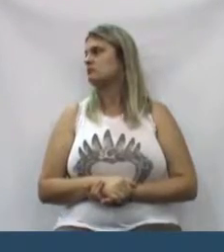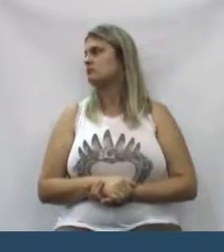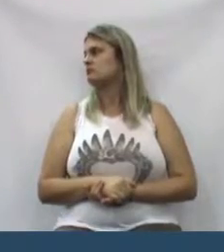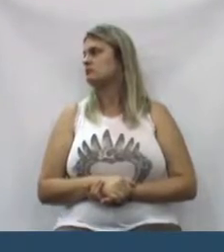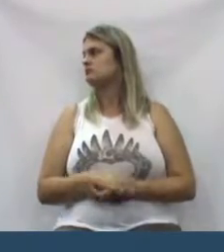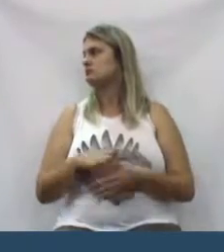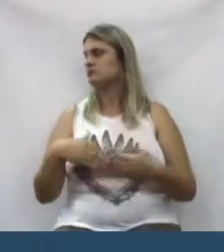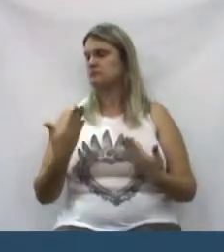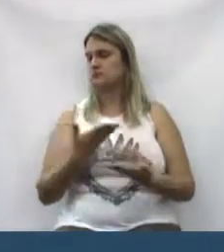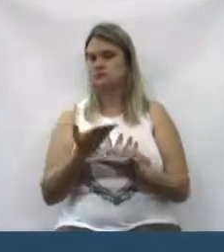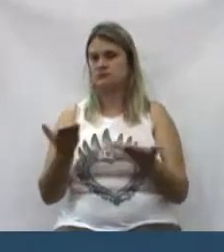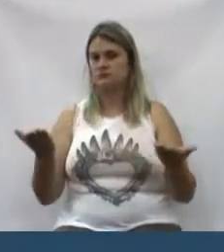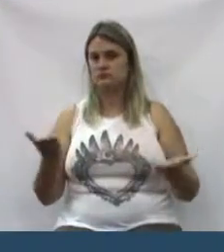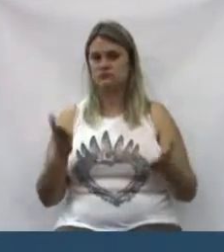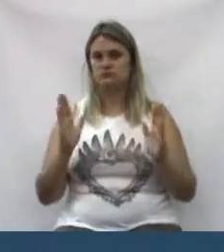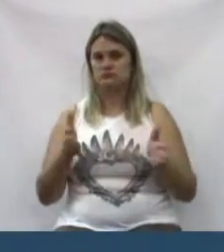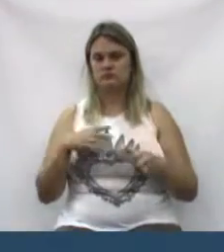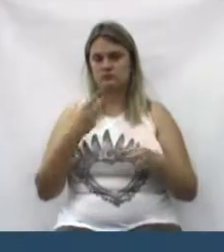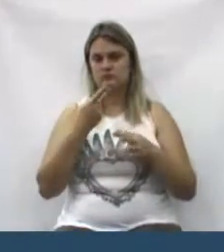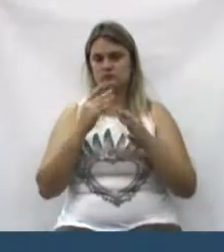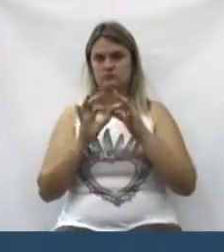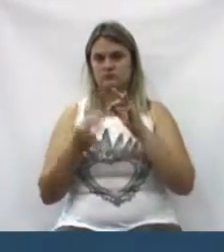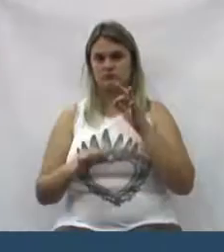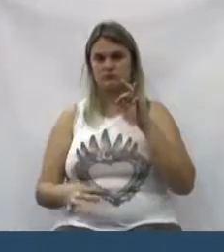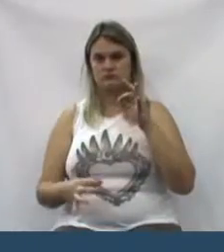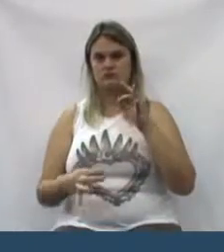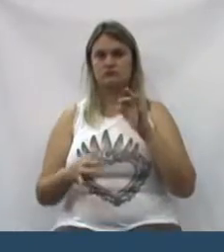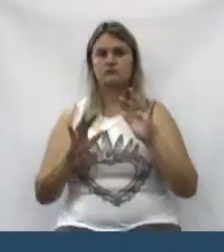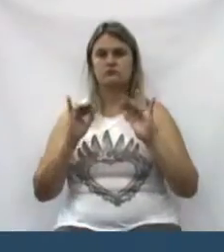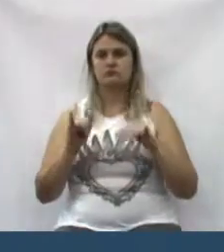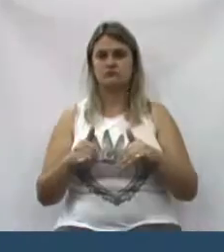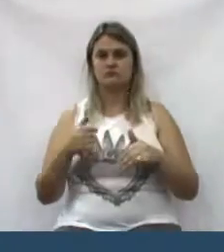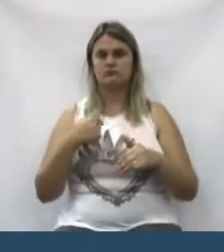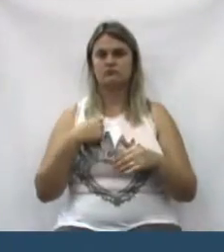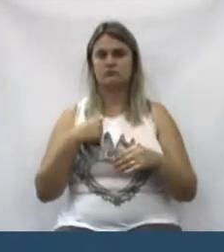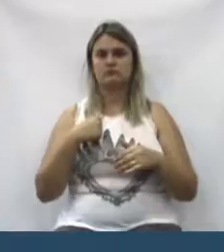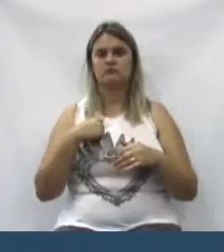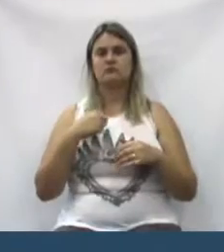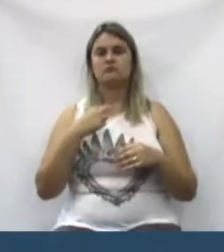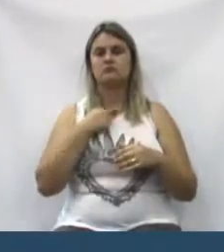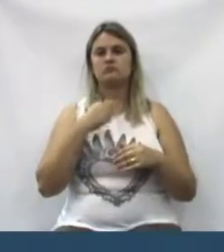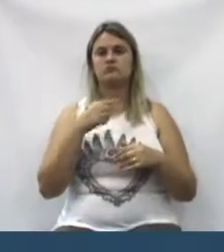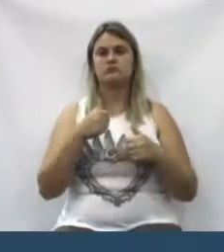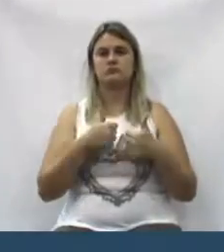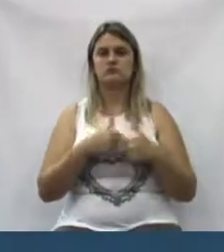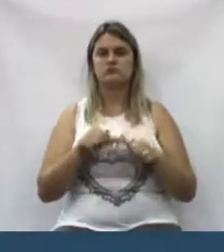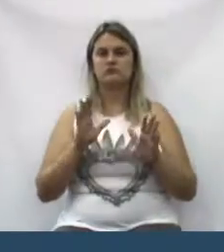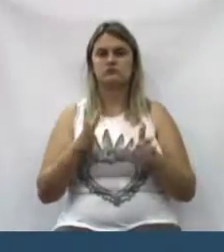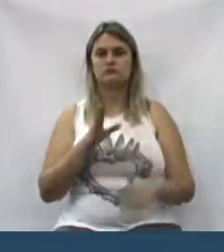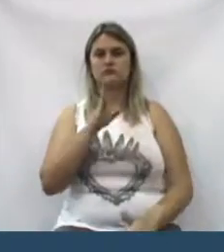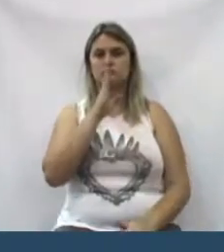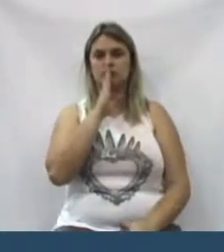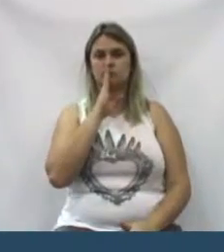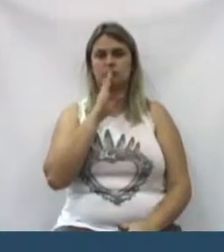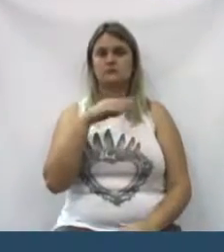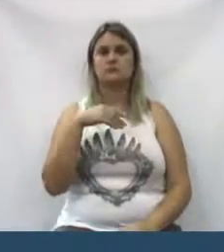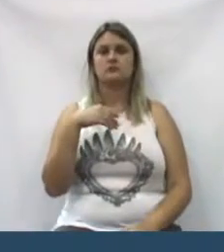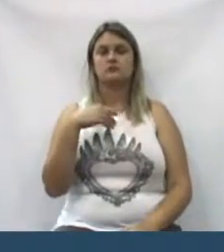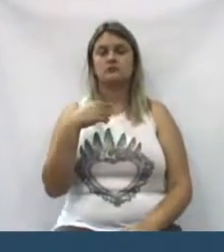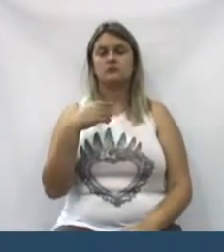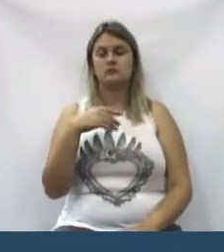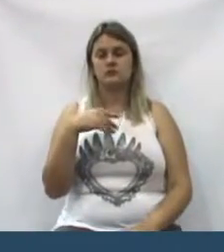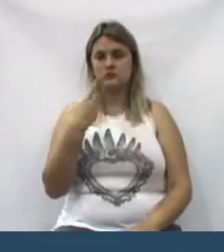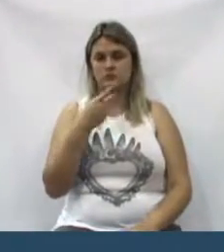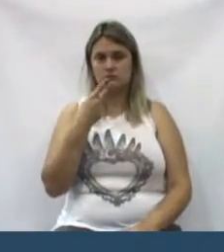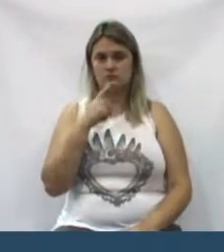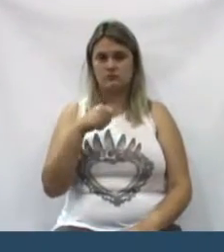então senhores já não aluguei senhor presidente mas para encerrar eu não poderia aqui ficar hoje quieto e não